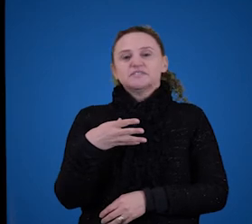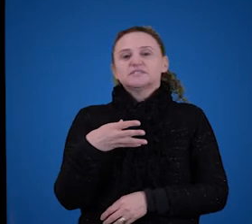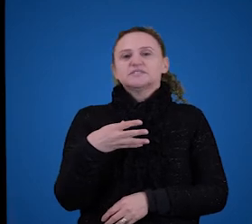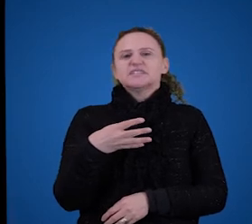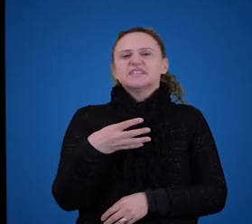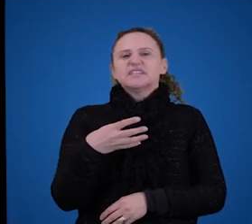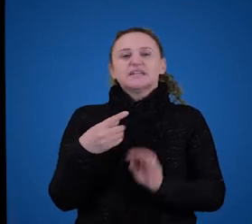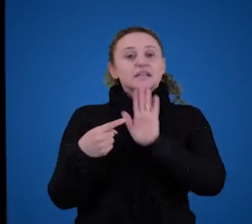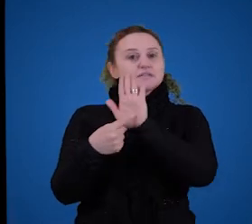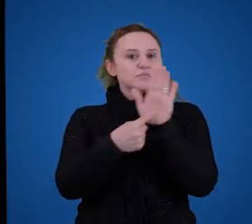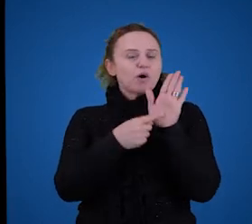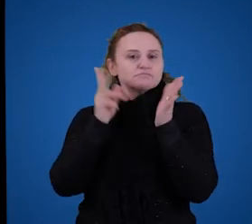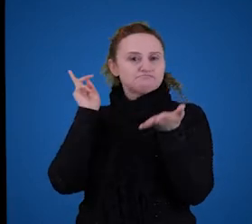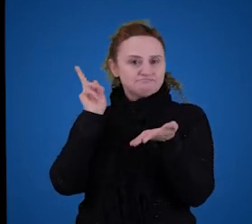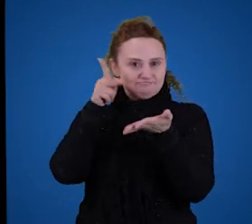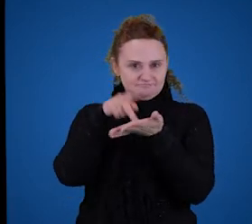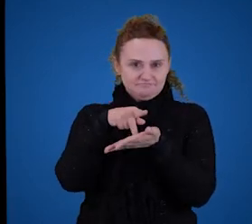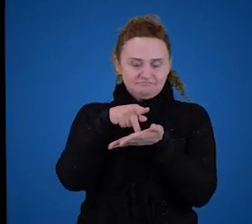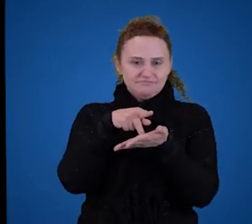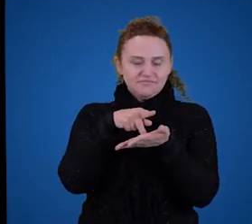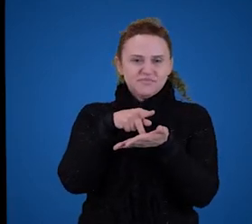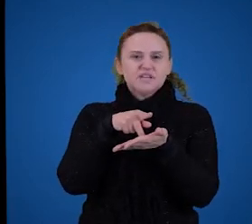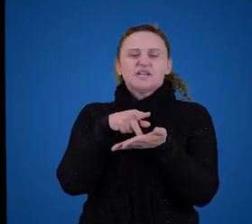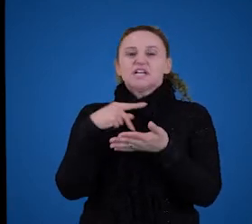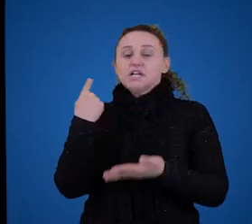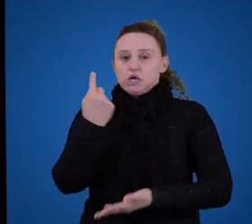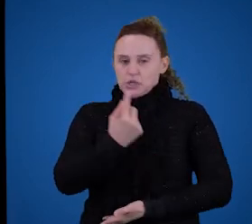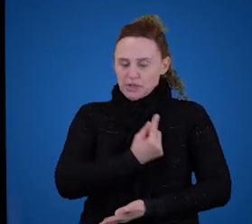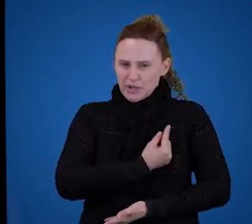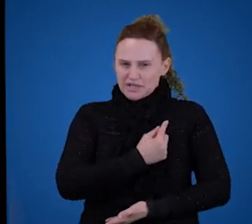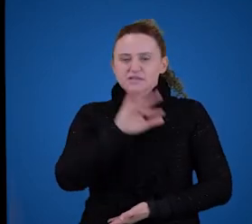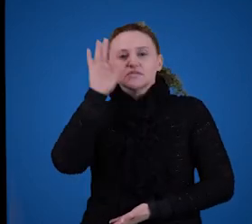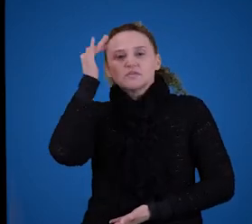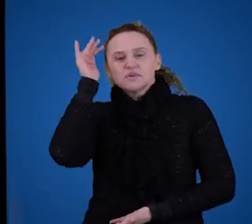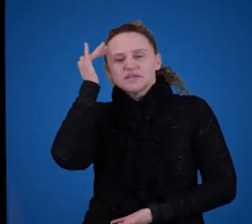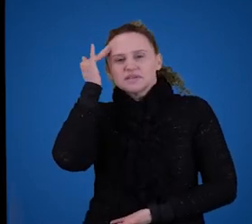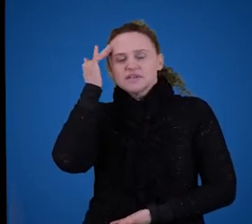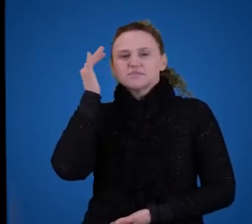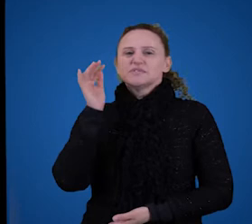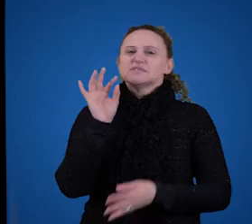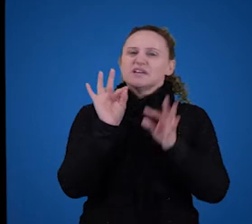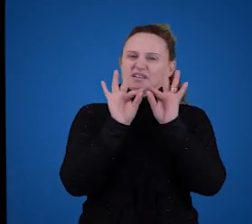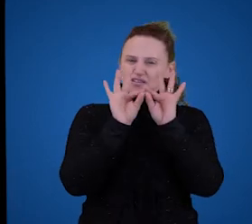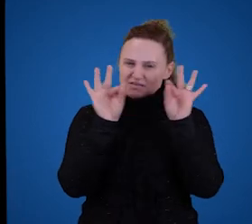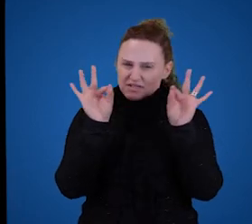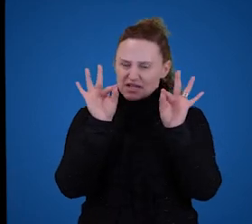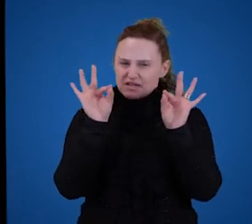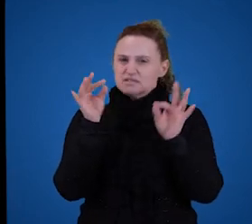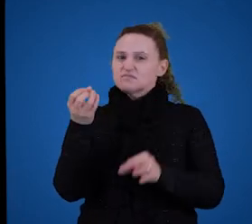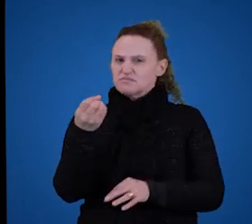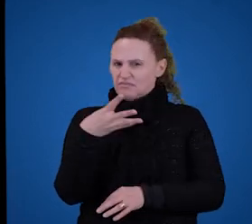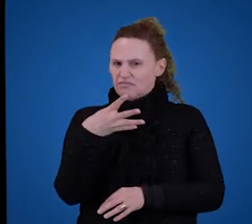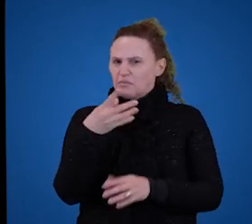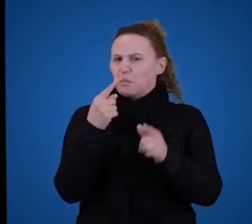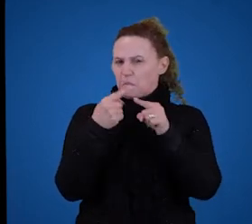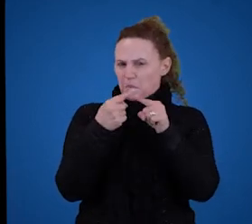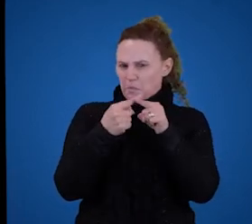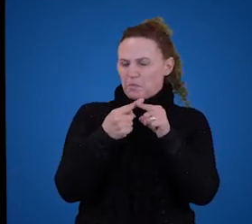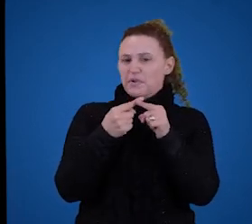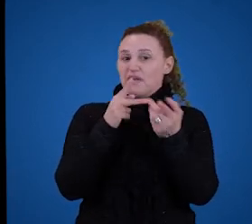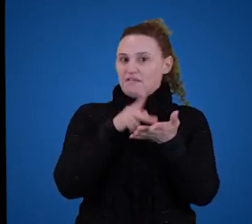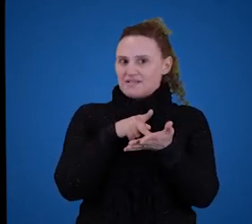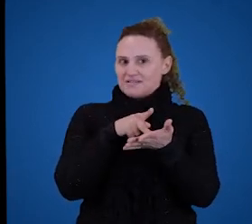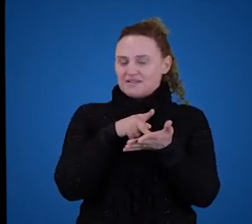expressam só verdades. Será que nós compreendemos as frases, em especial as frases novas, só porque elas são verdadeiras?